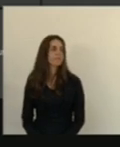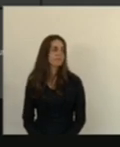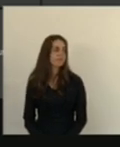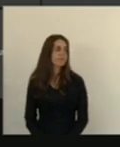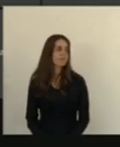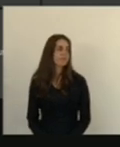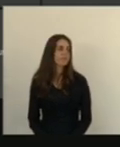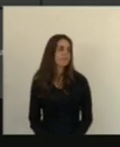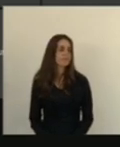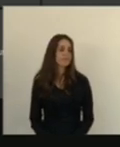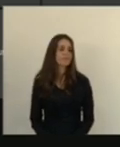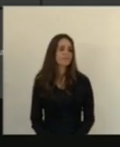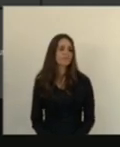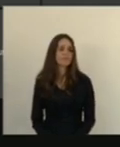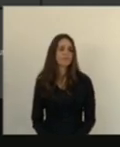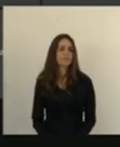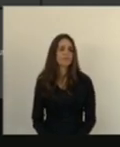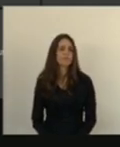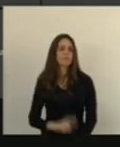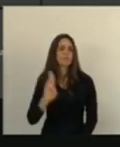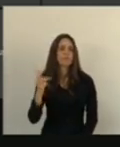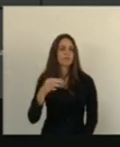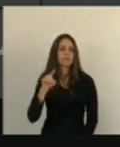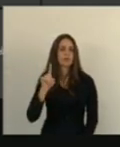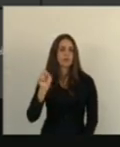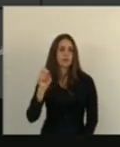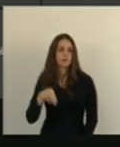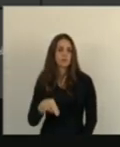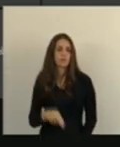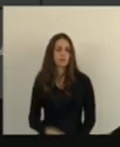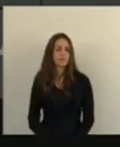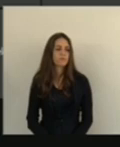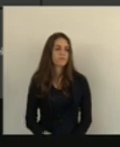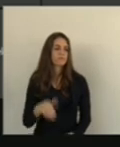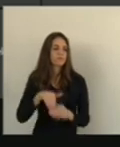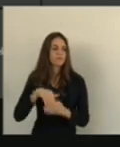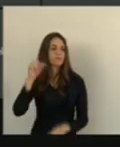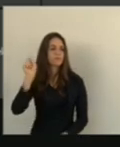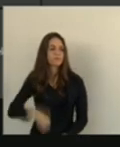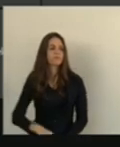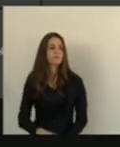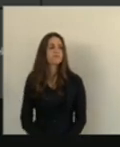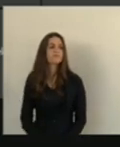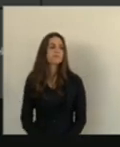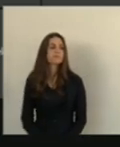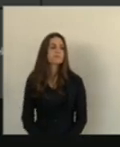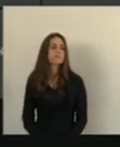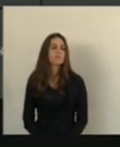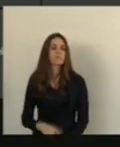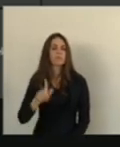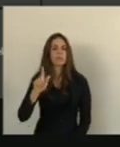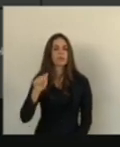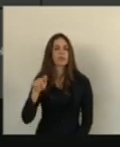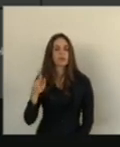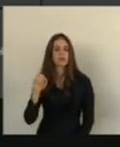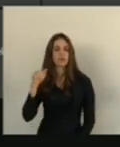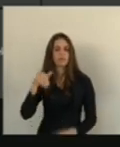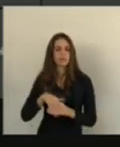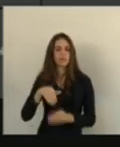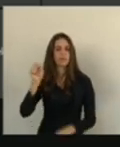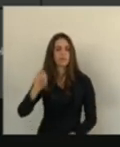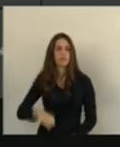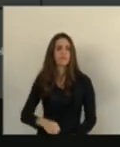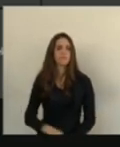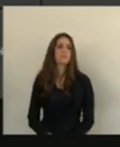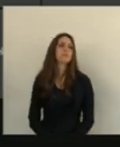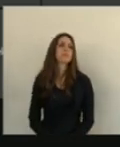Ausente. Hudson Leal? Voto sim. Deputado Gandini vota sim. Gandini? Vota sim. Já computado o